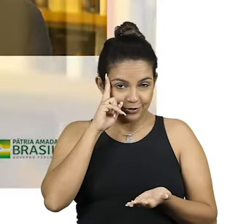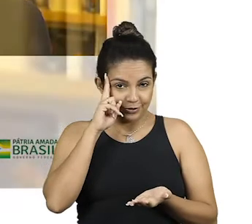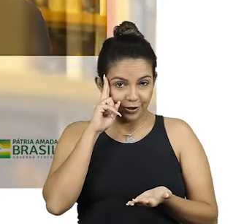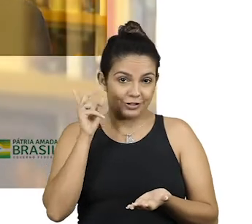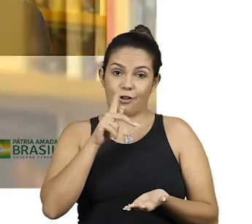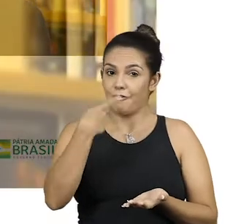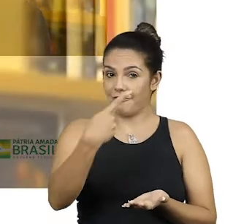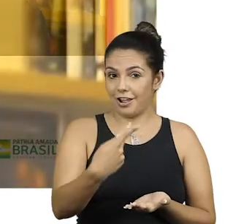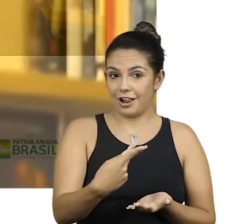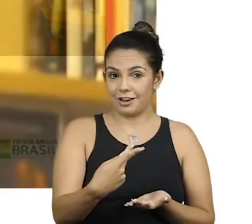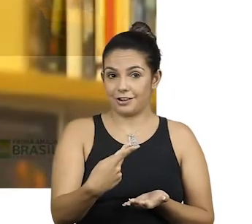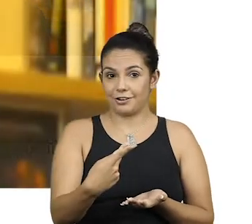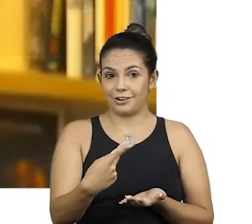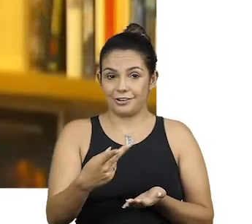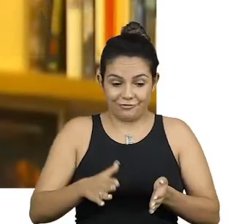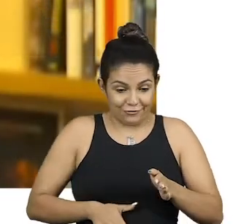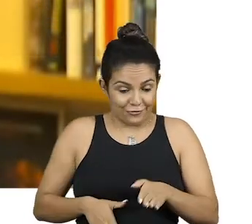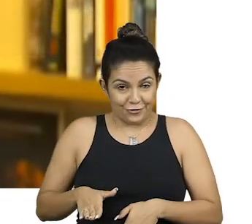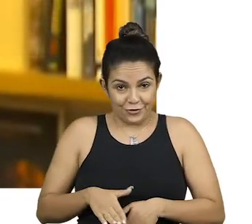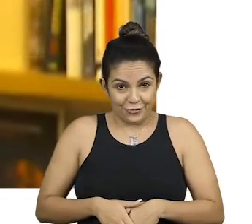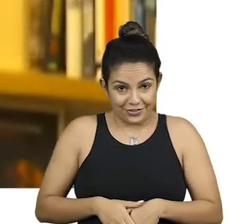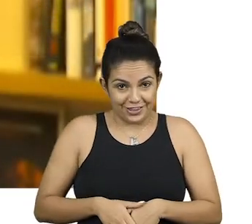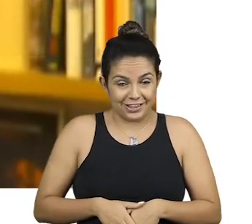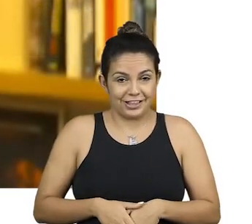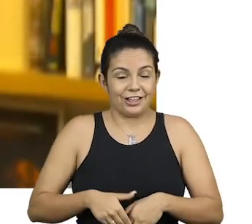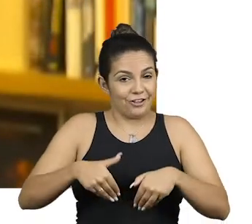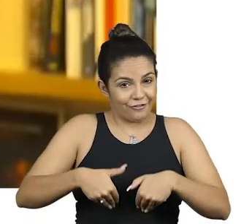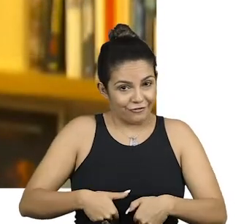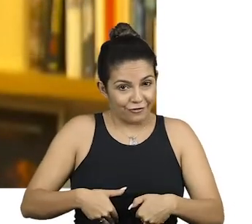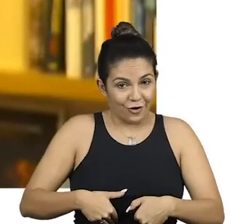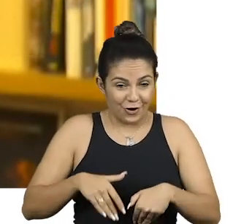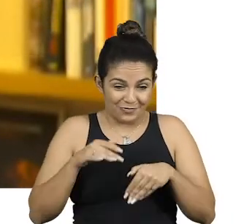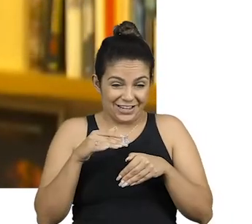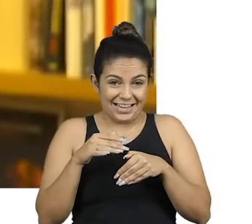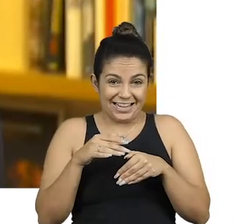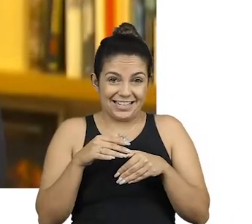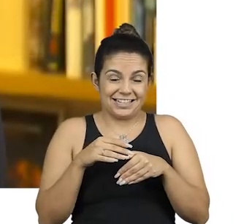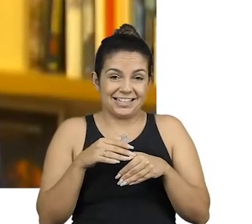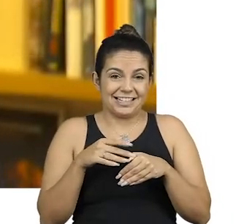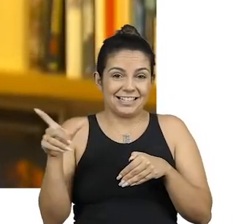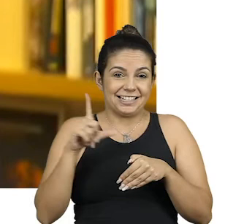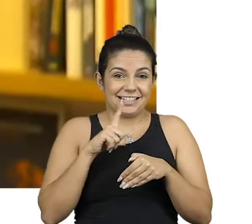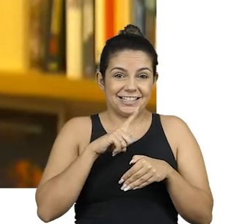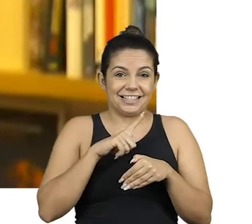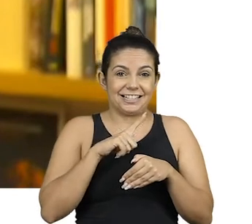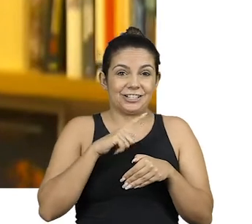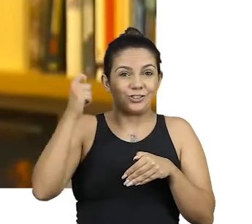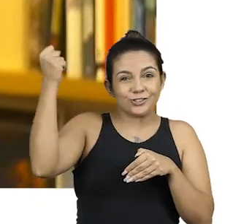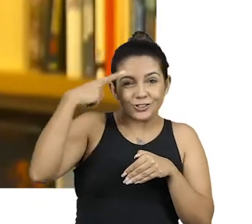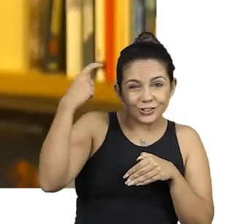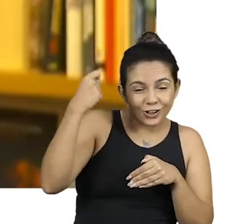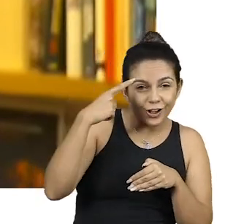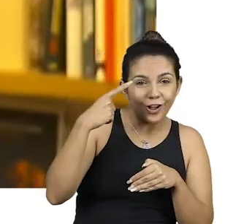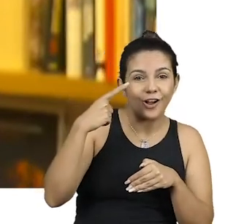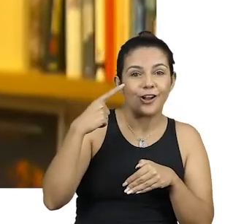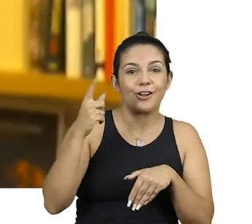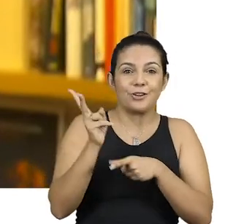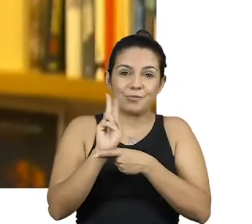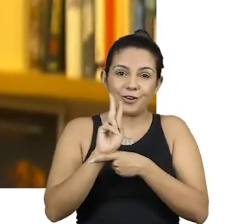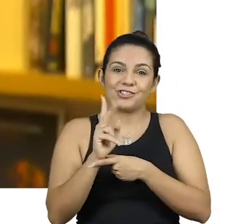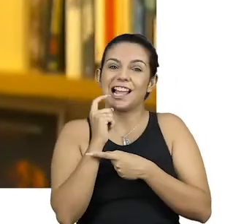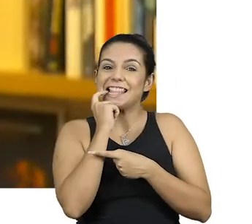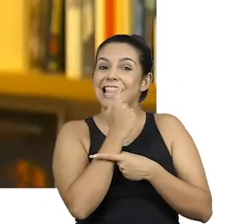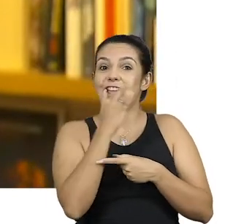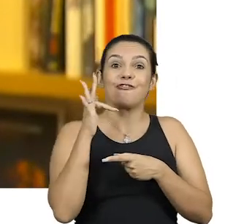inauditos, coeiros, fome, assaduras, inéditas incidências solares, provisórios